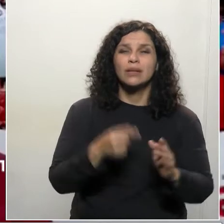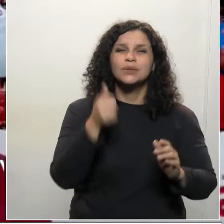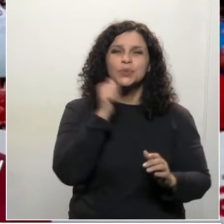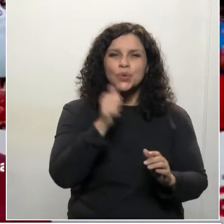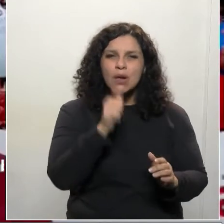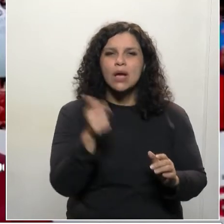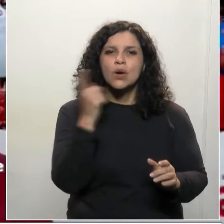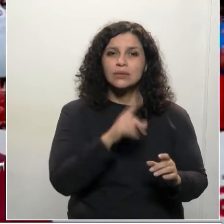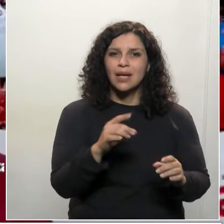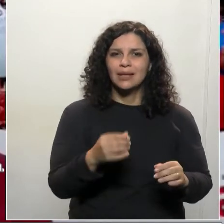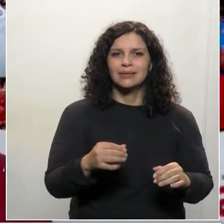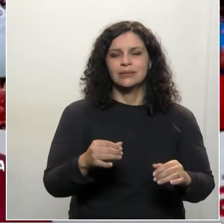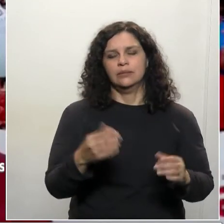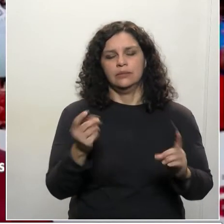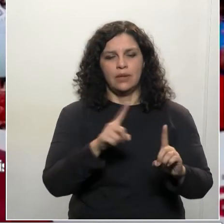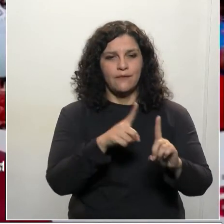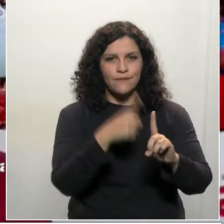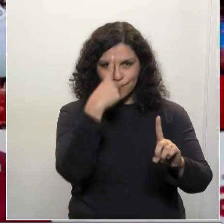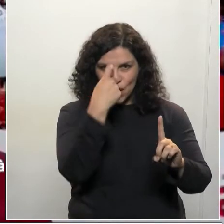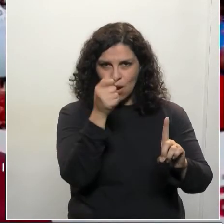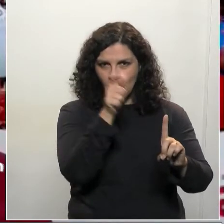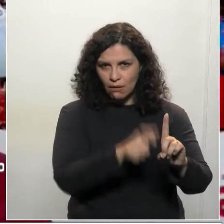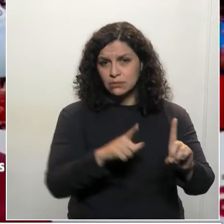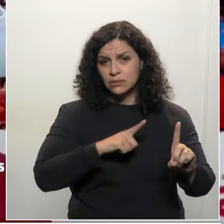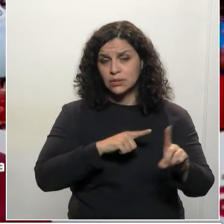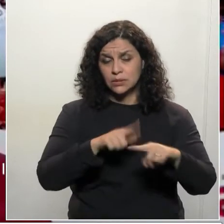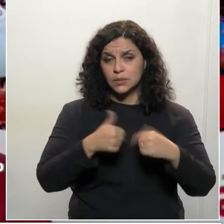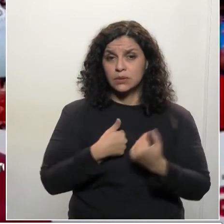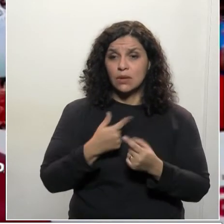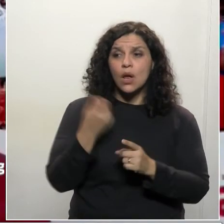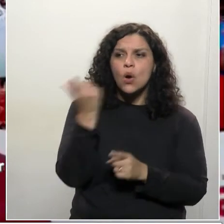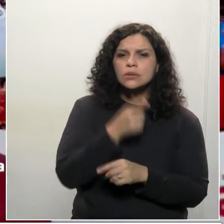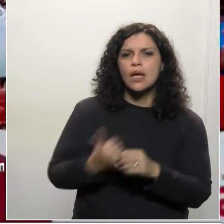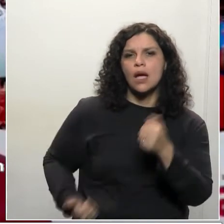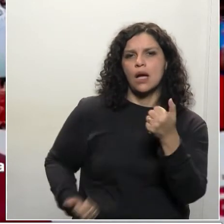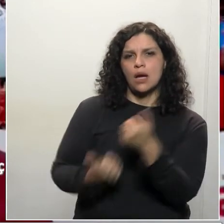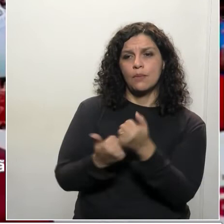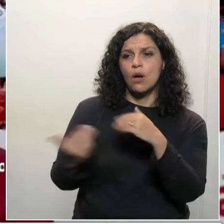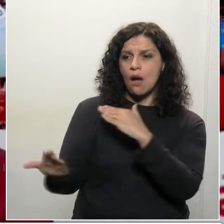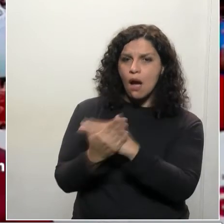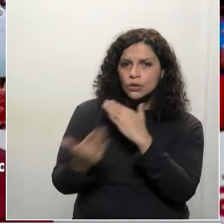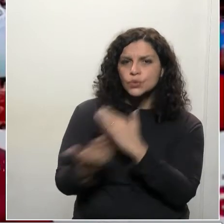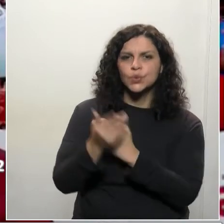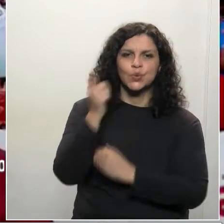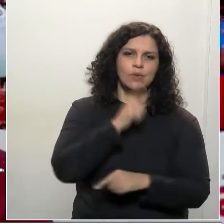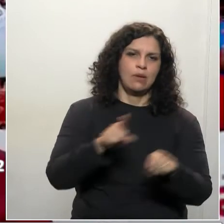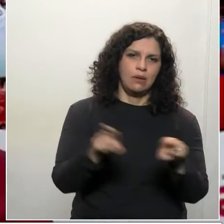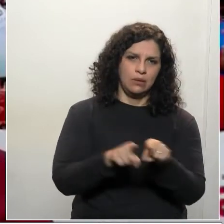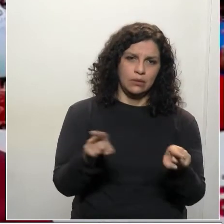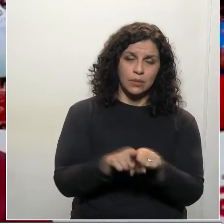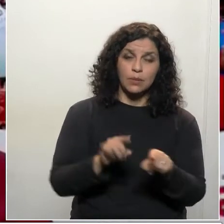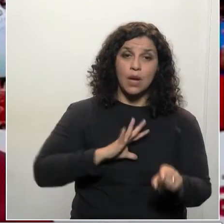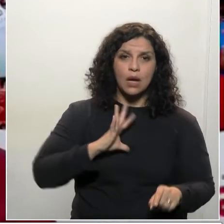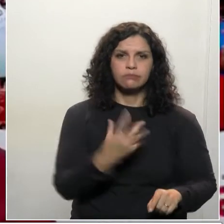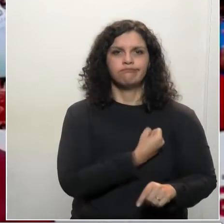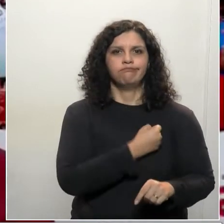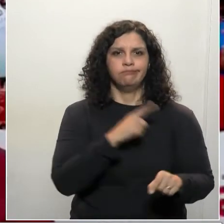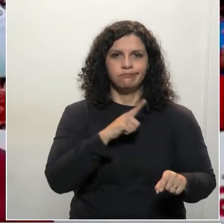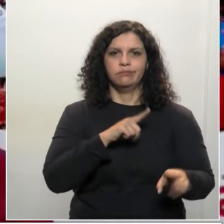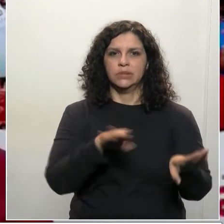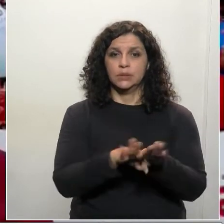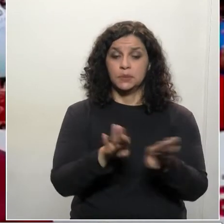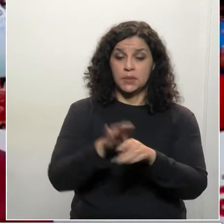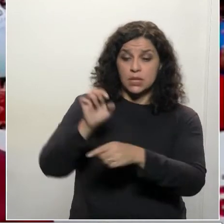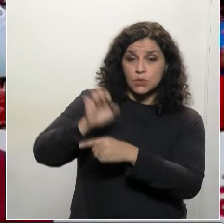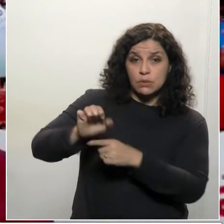que hoje vivem numa situação de violência para que elas possam buscar esse apoio, buscar esse socorro e